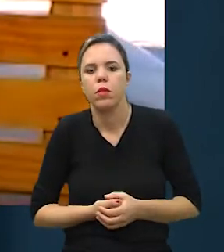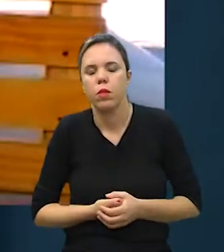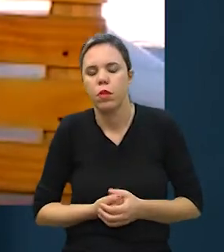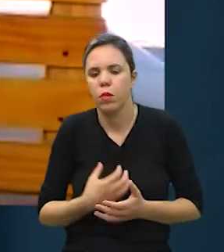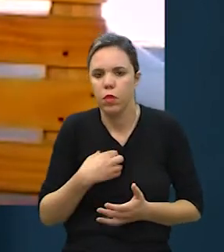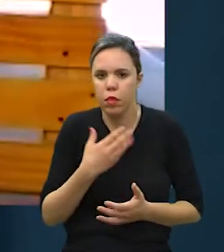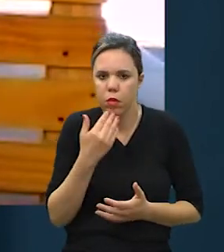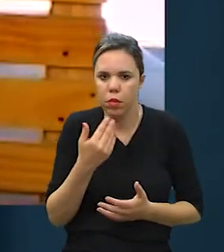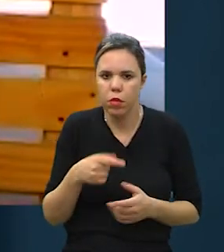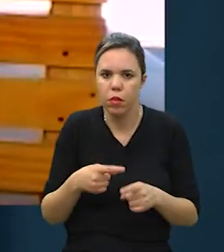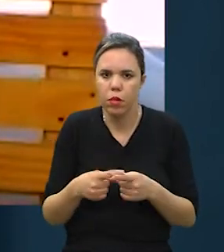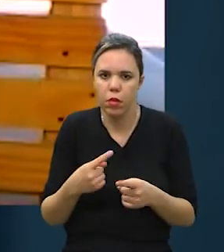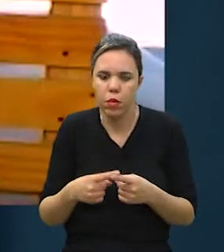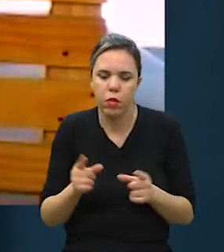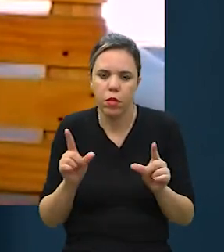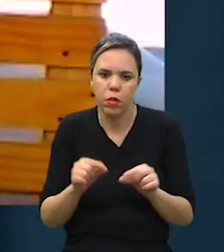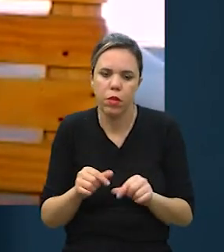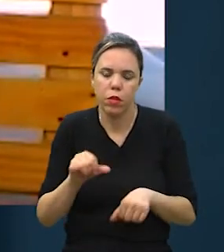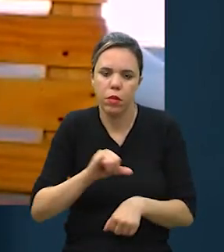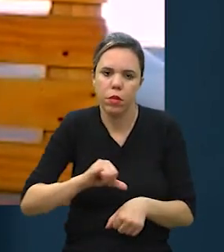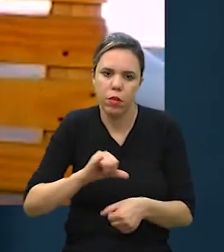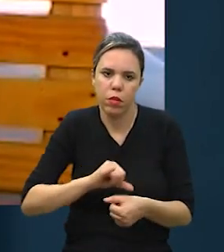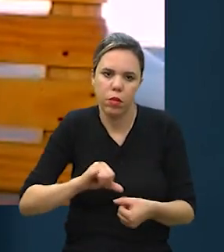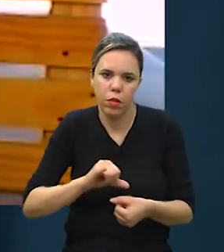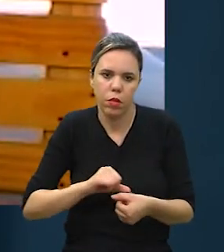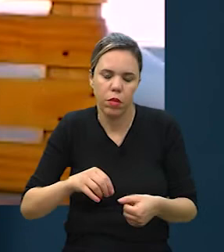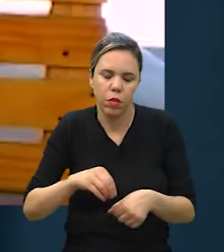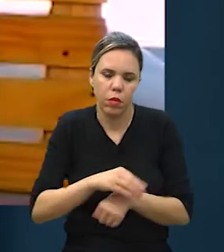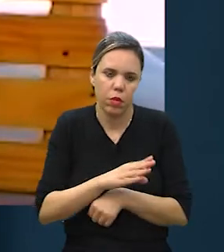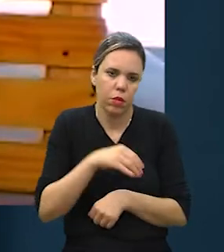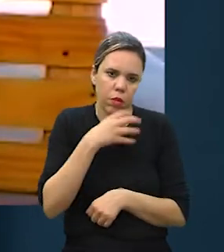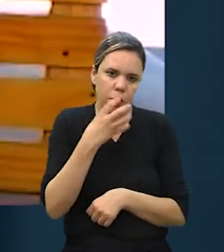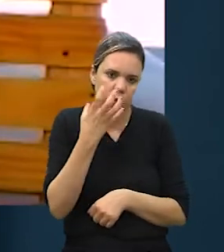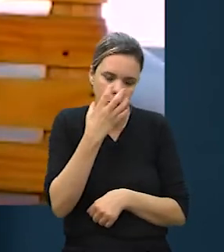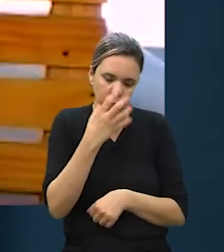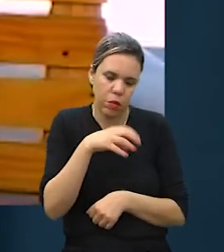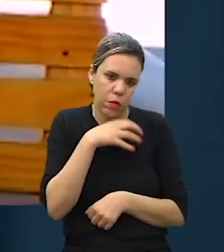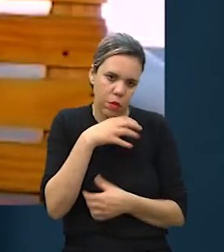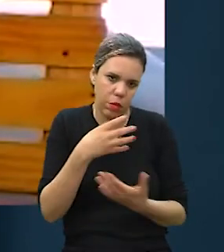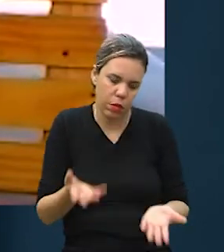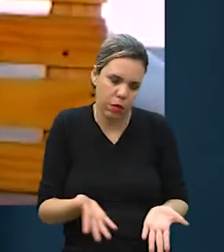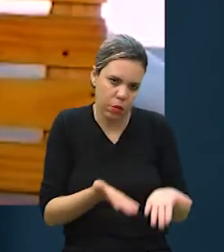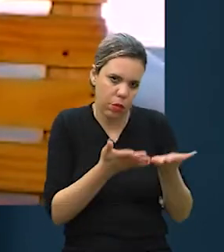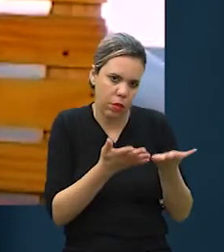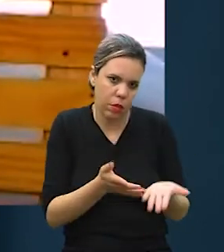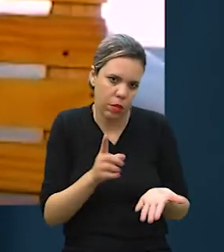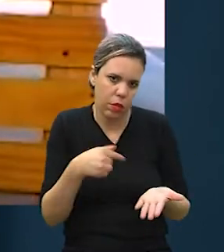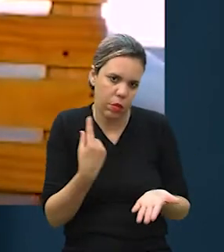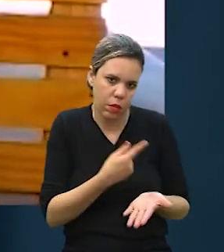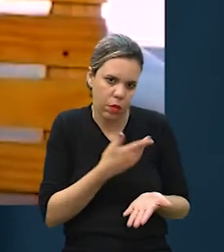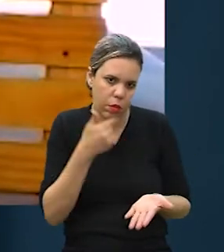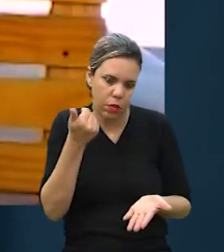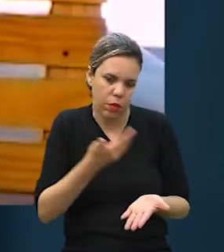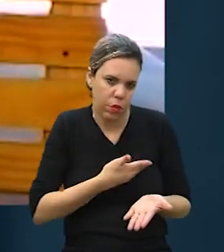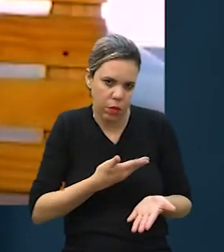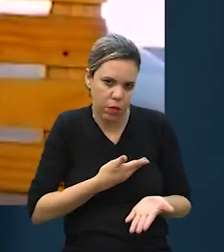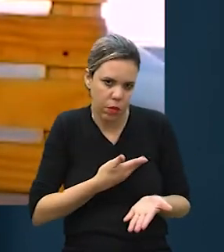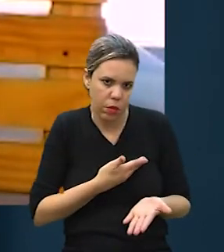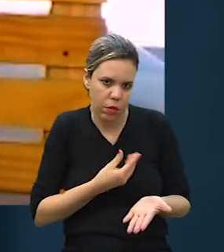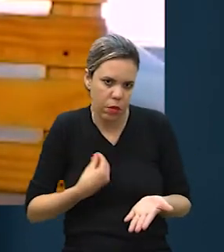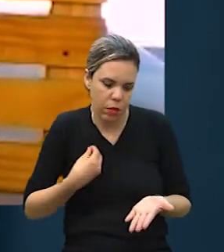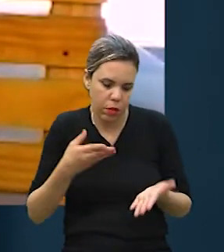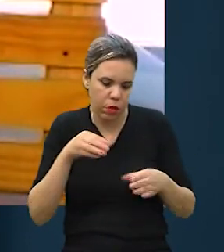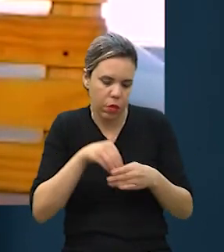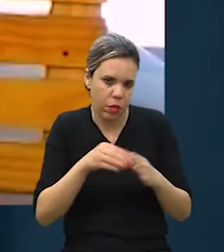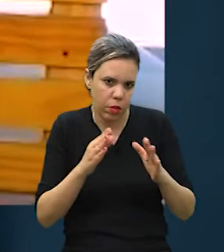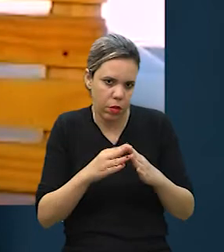esse tipo de comida porque é menos calórico, enfim. E levou isso para o animal, porque é o nosso melhor amigo, né?